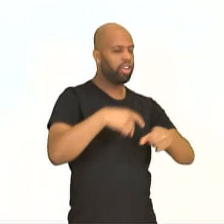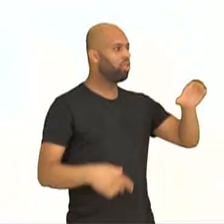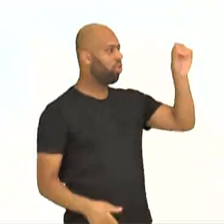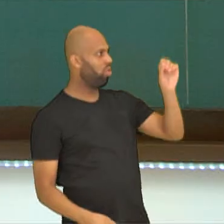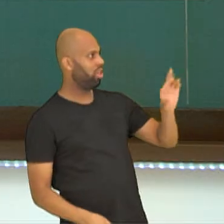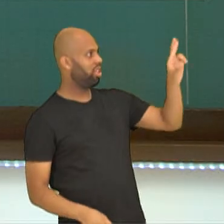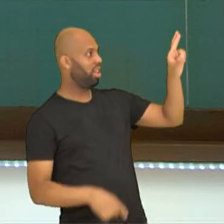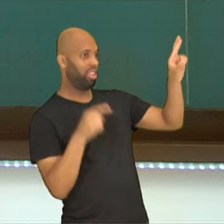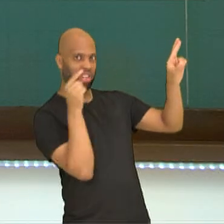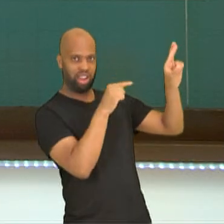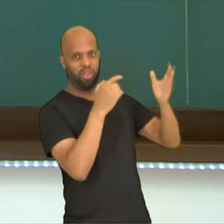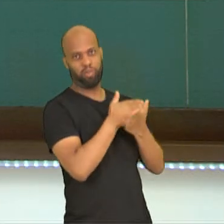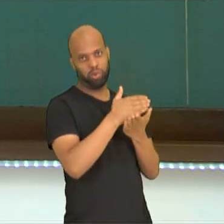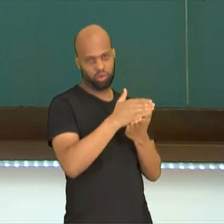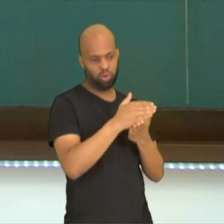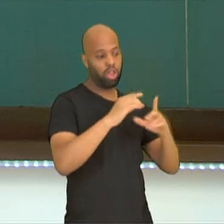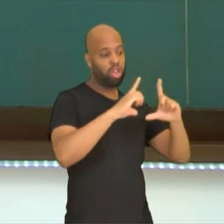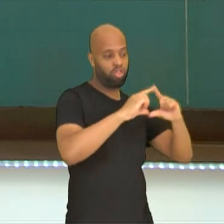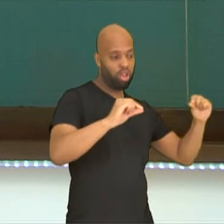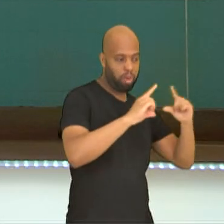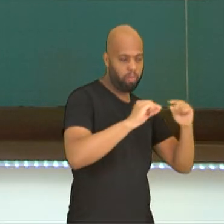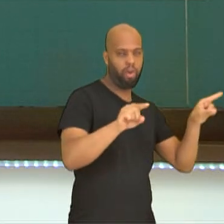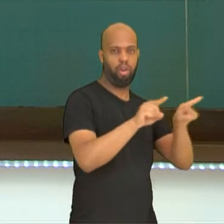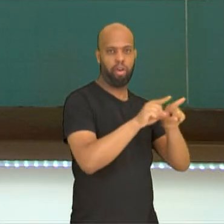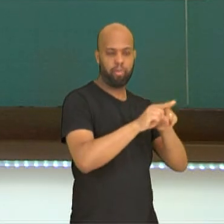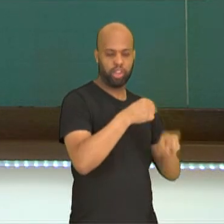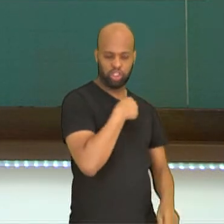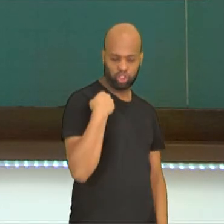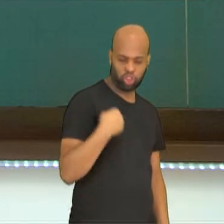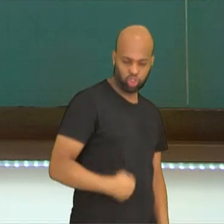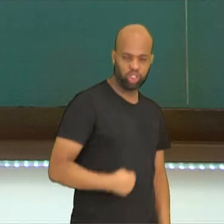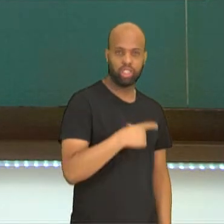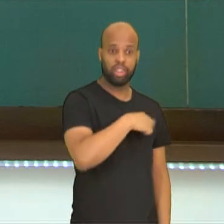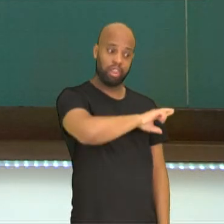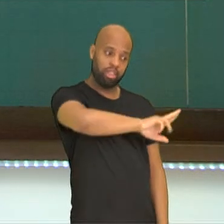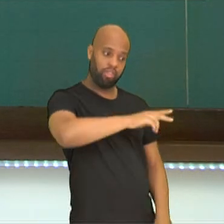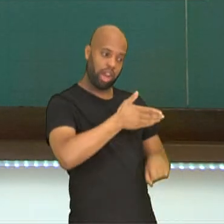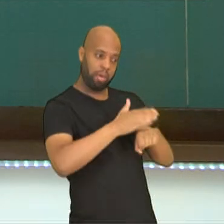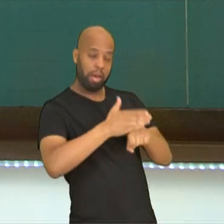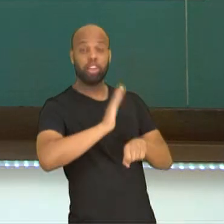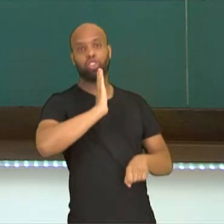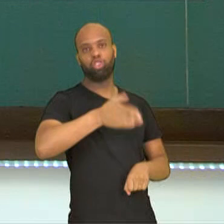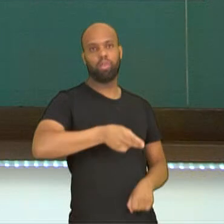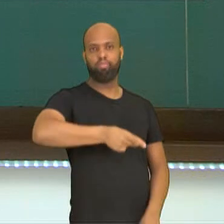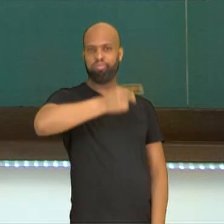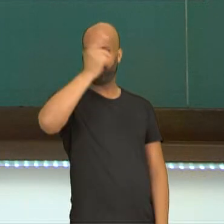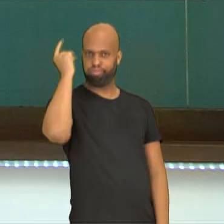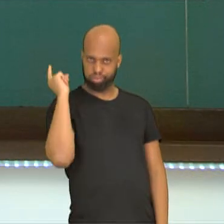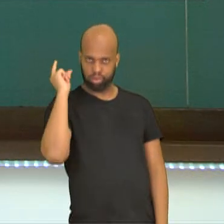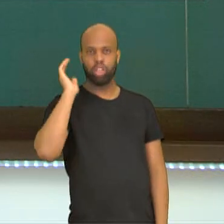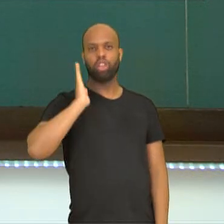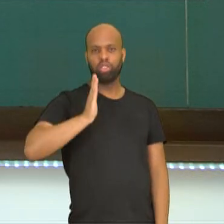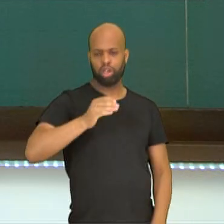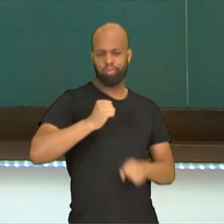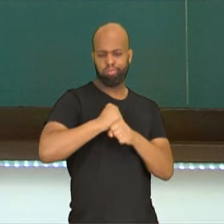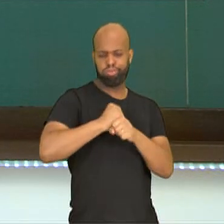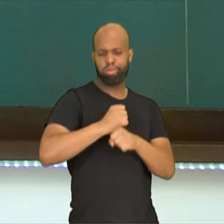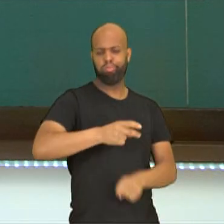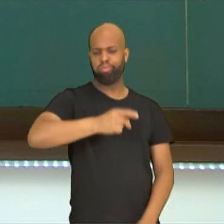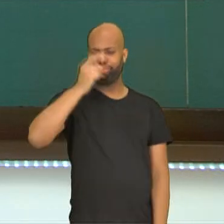esses países como o Japão, como o China, eles têm várias dessas práticas orientais, essas práticas milenares